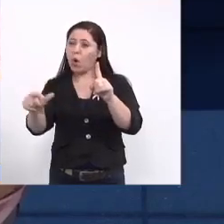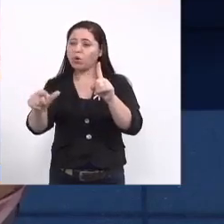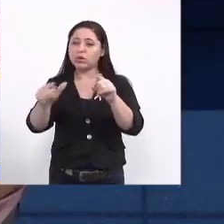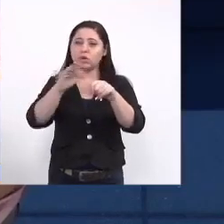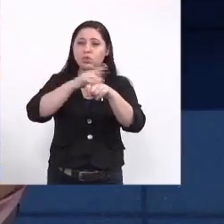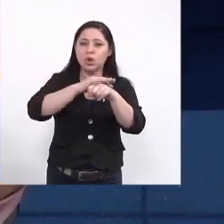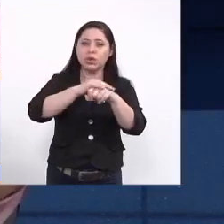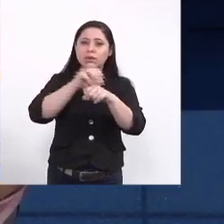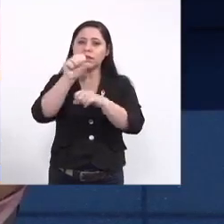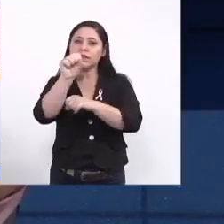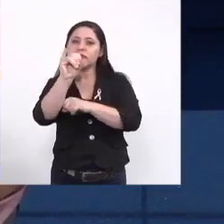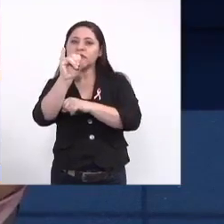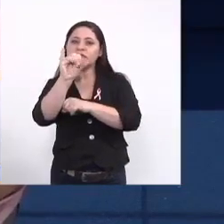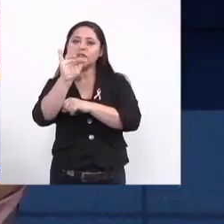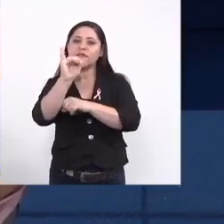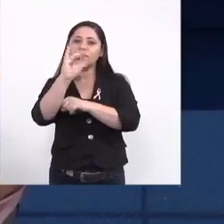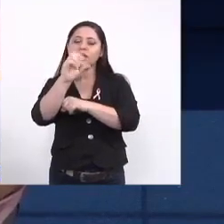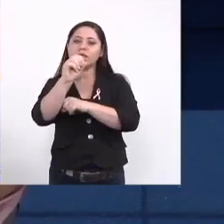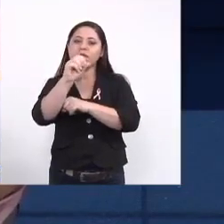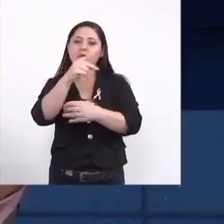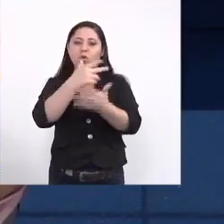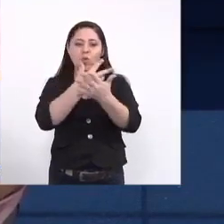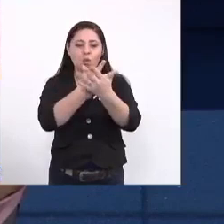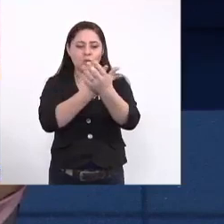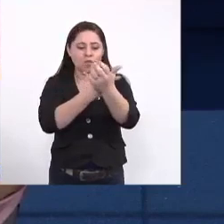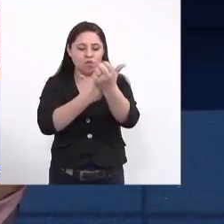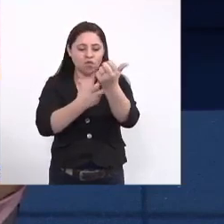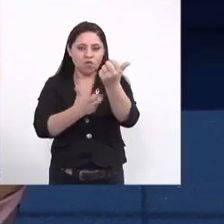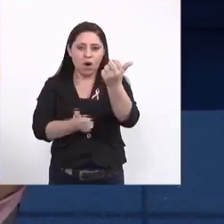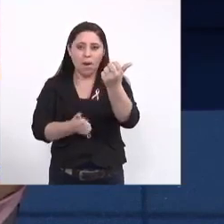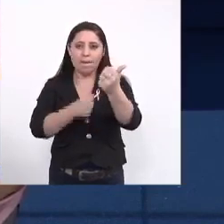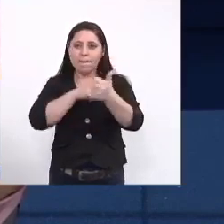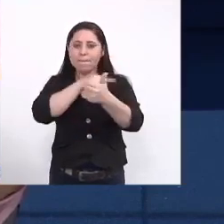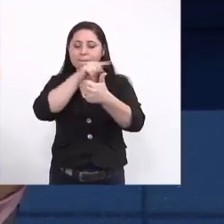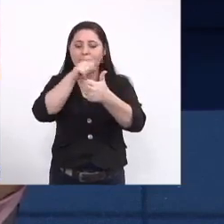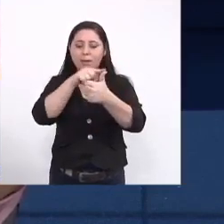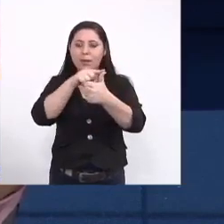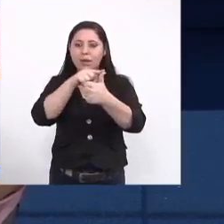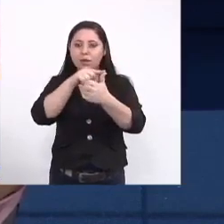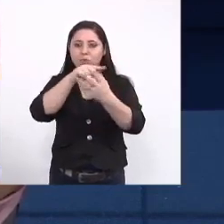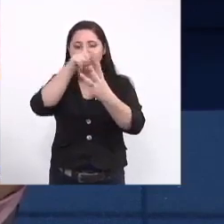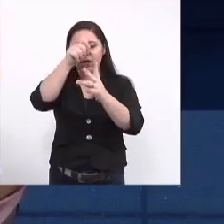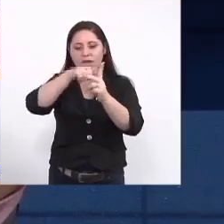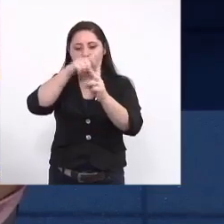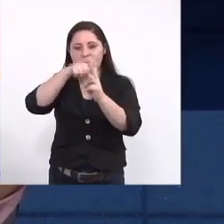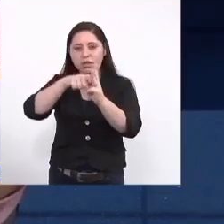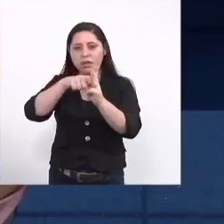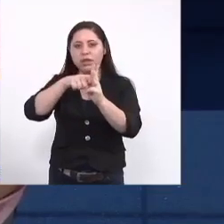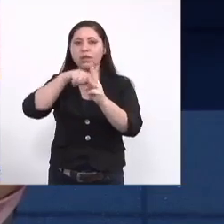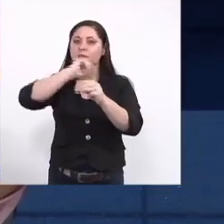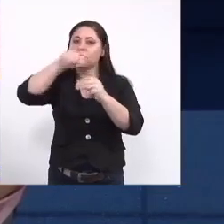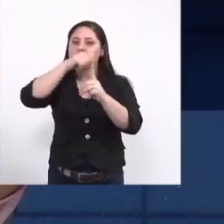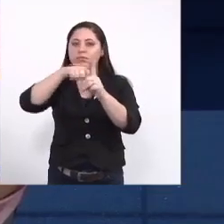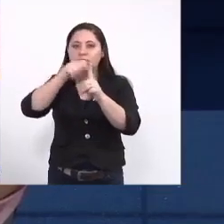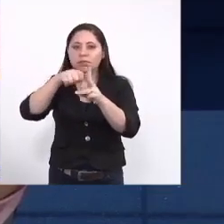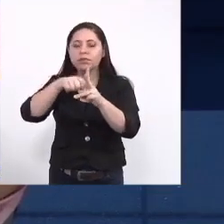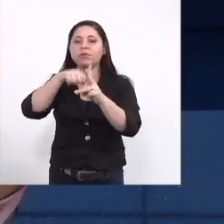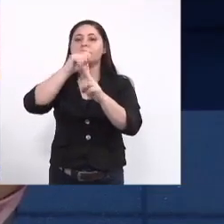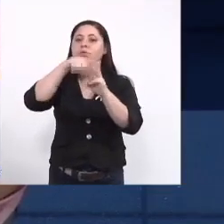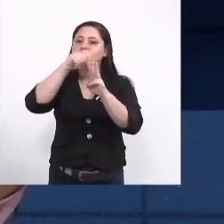sífilis por exemplo coletar o sangue da mãe primeiro segundo terceiro trimestre e avaliar fazer a triagem para a zika